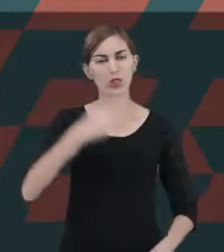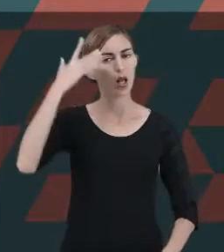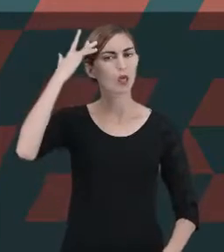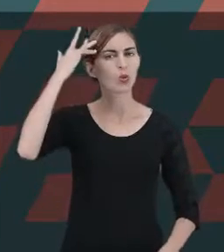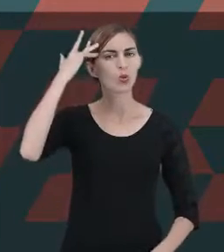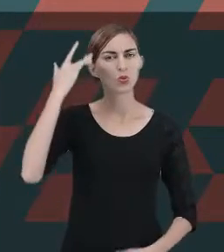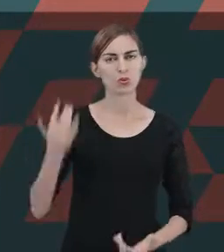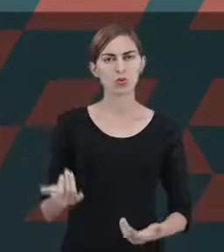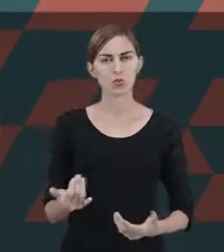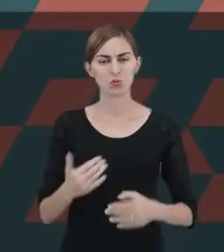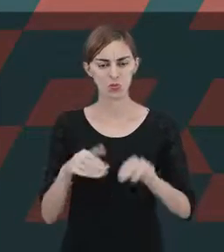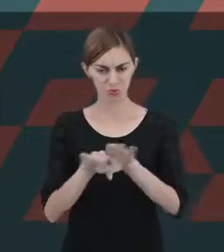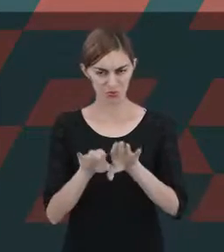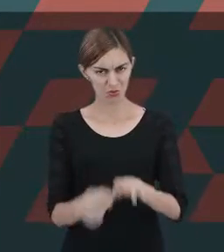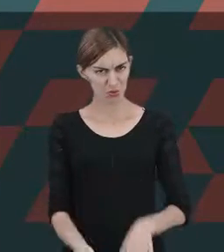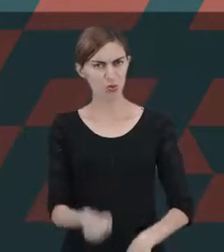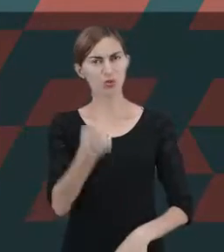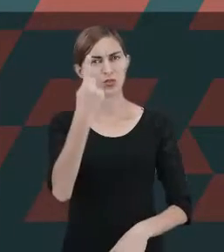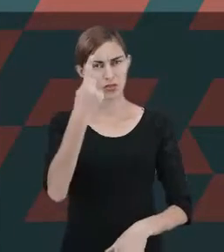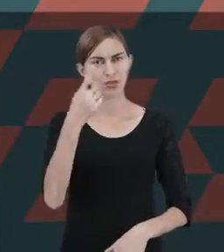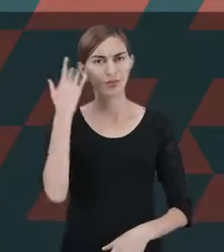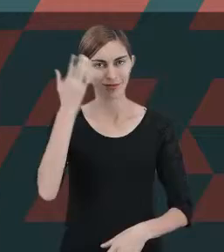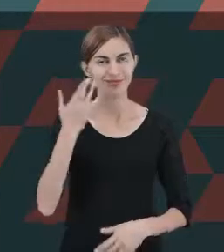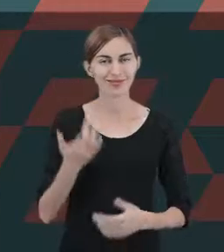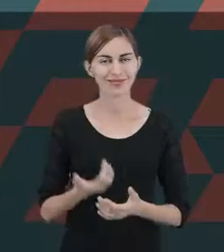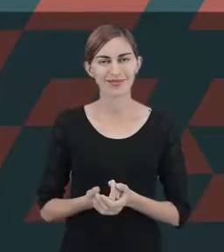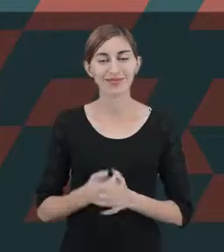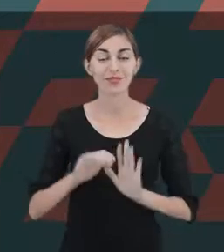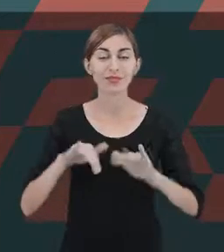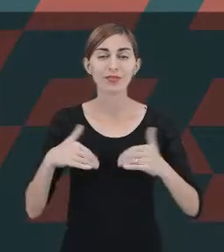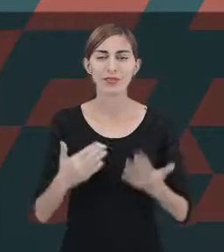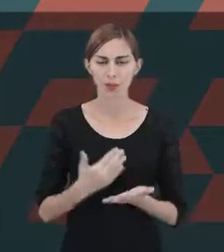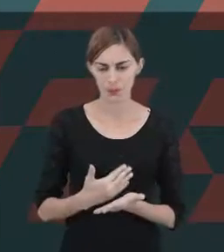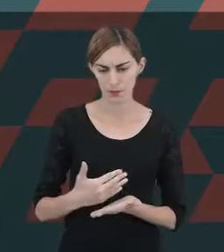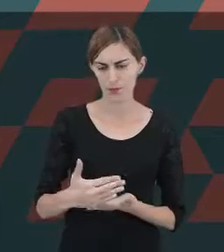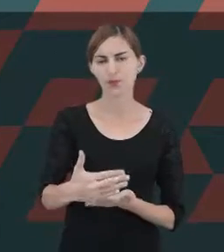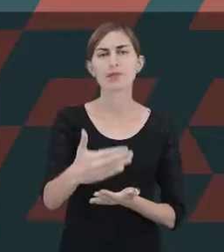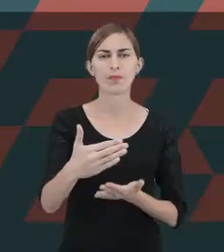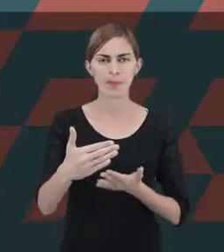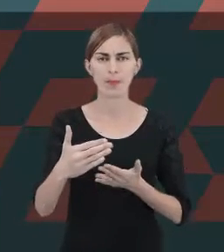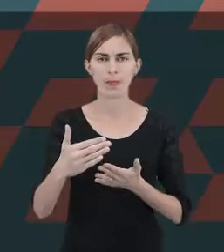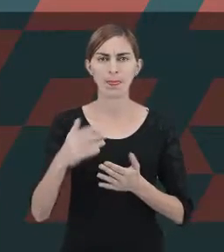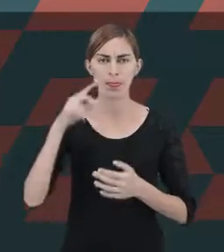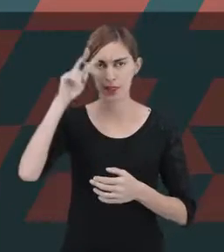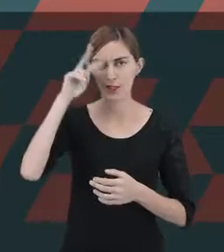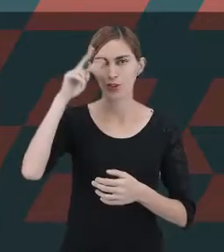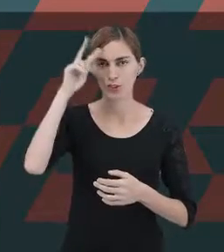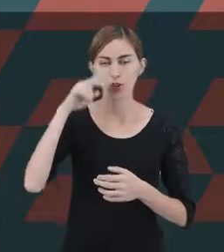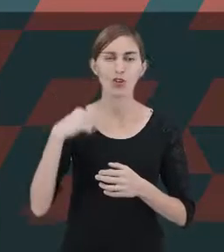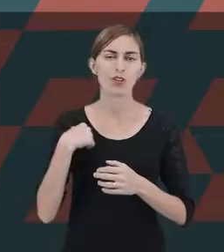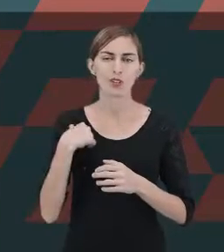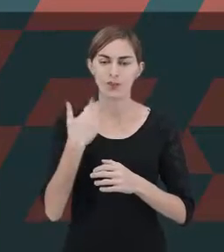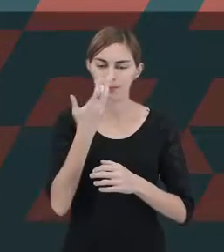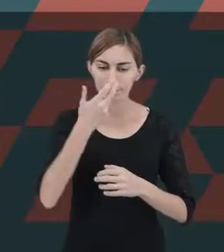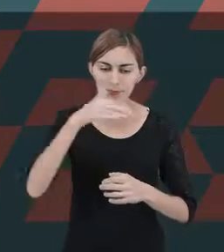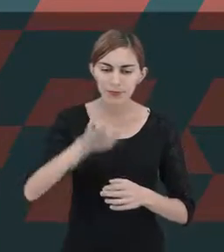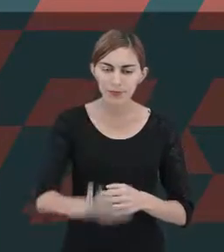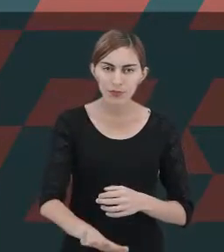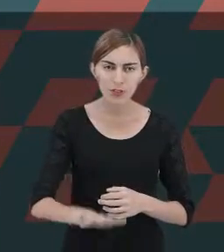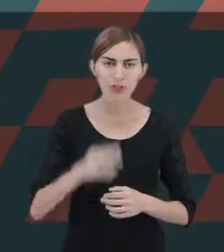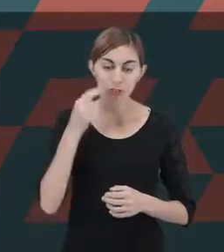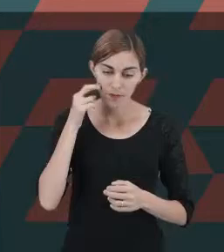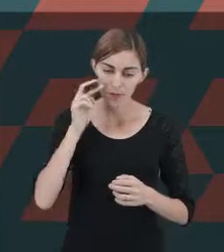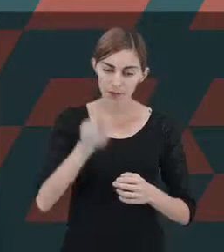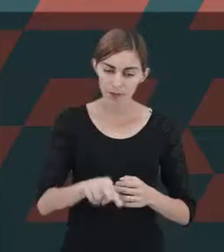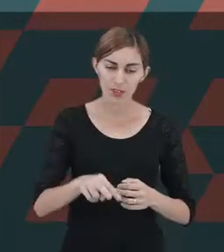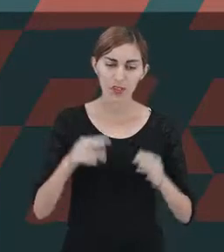Estranho, não acha? Então, a partir desse percurso histórico, a criança foi sendo alvo de